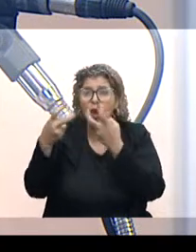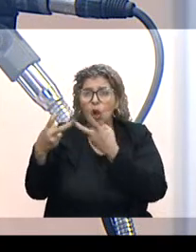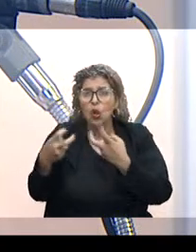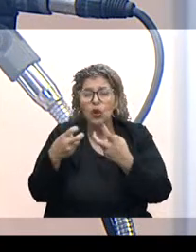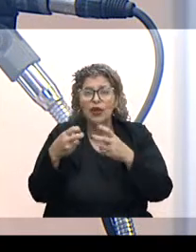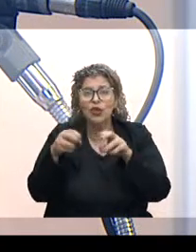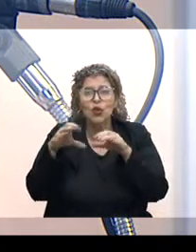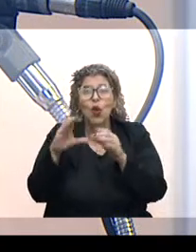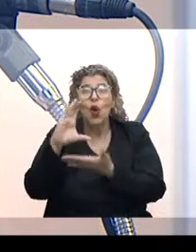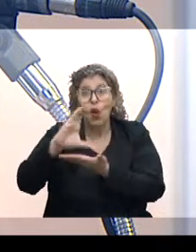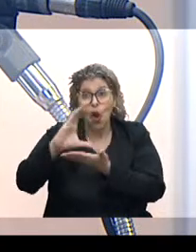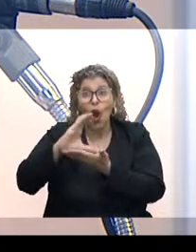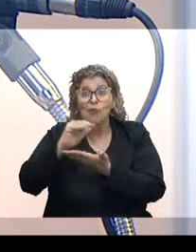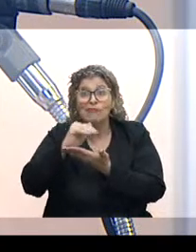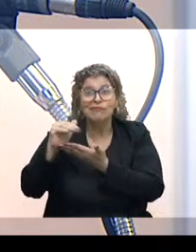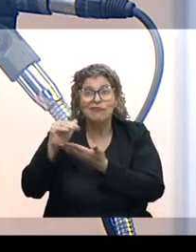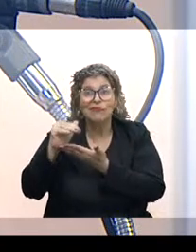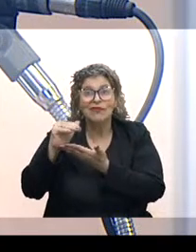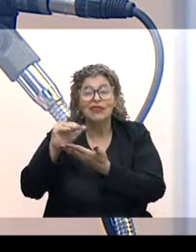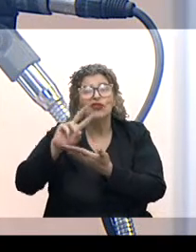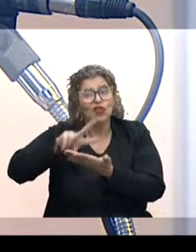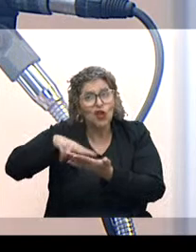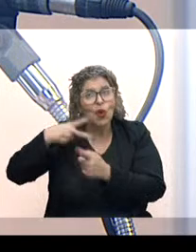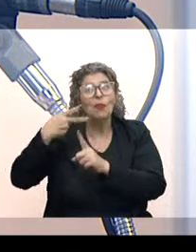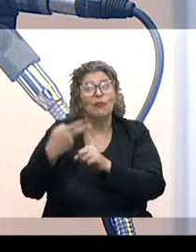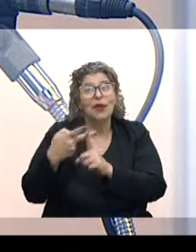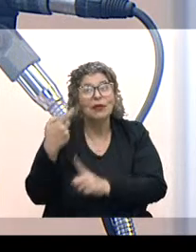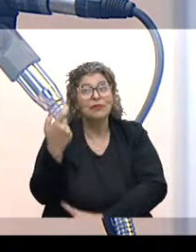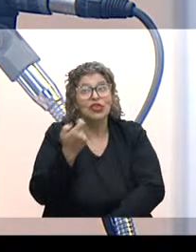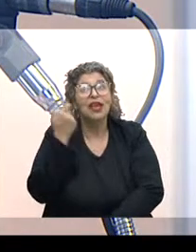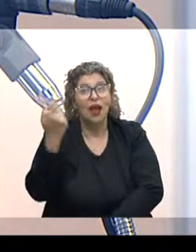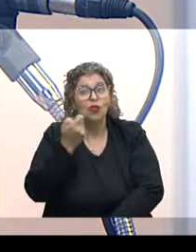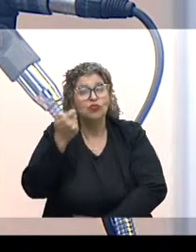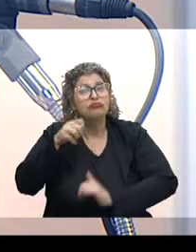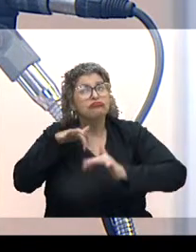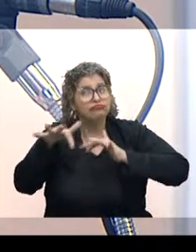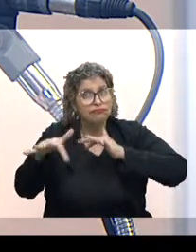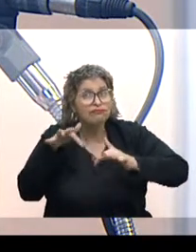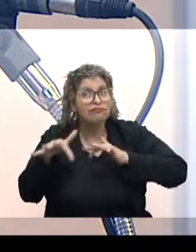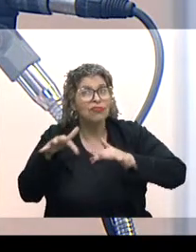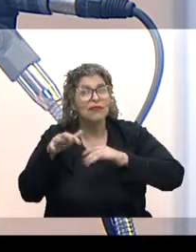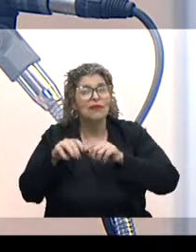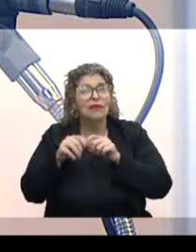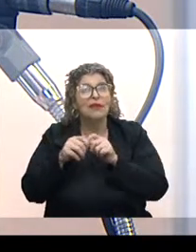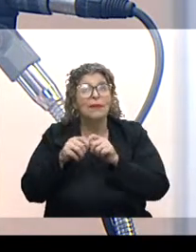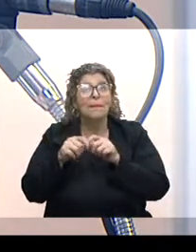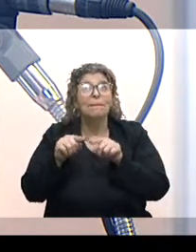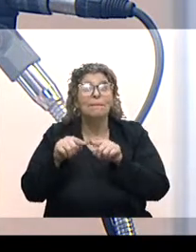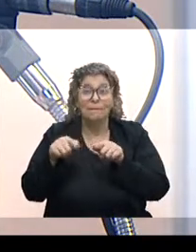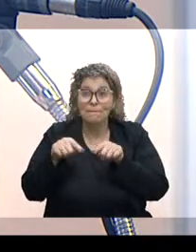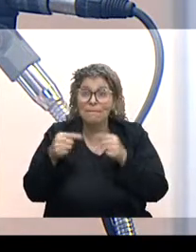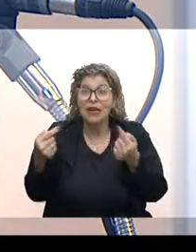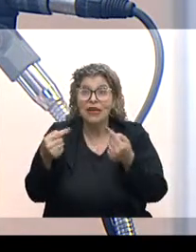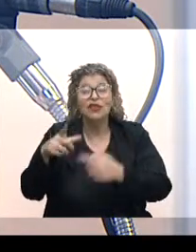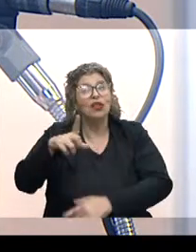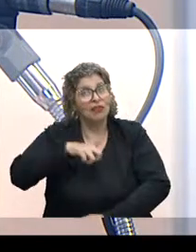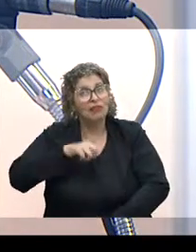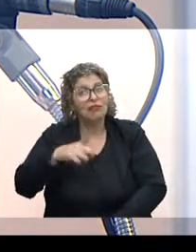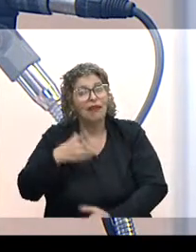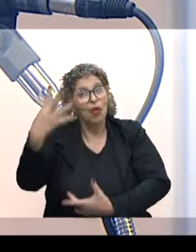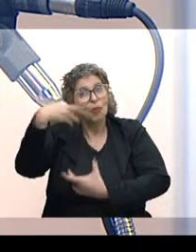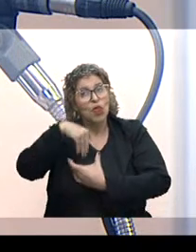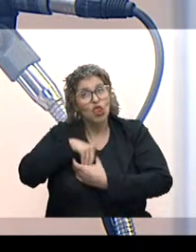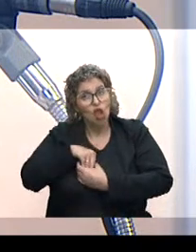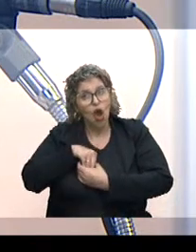do copo cheio, eu vejo que nós dobramos o número de gaúchos que se envolveram. Então, nós temos em nós,